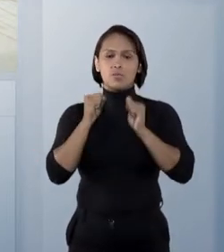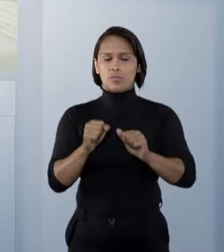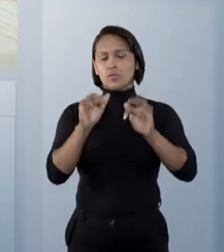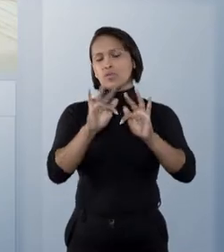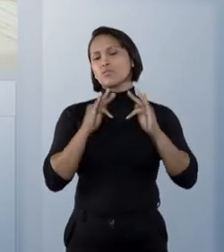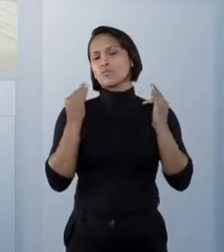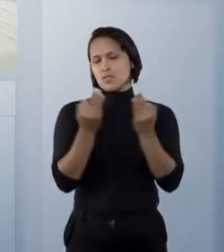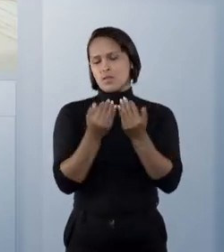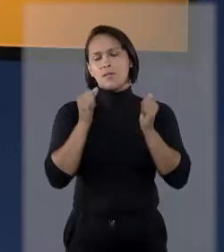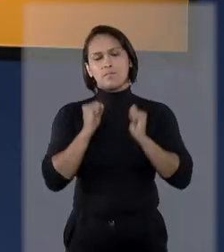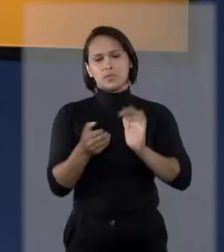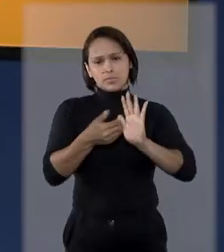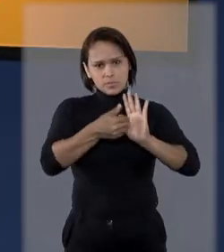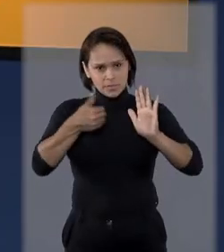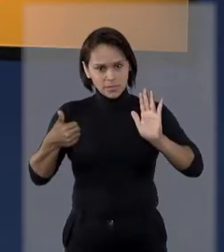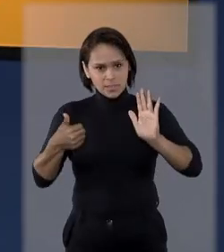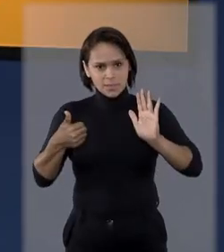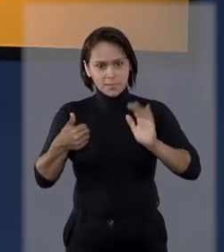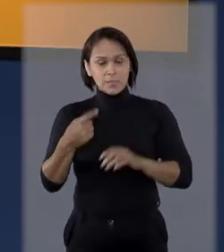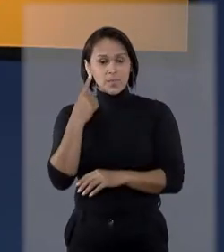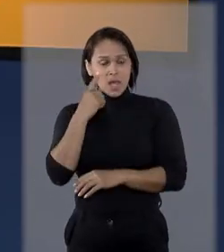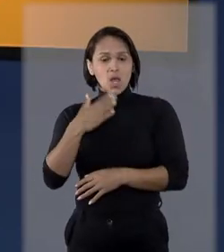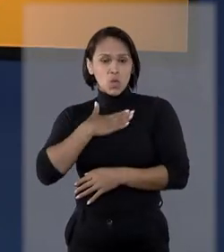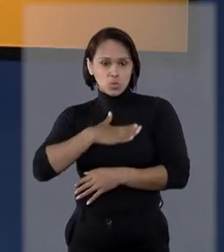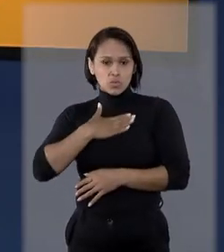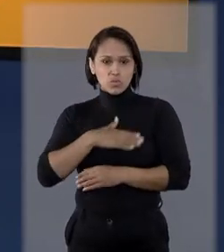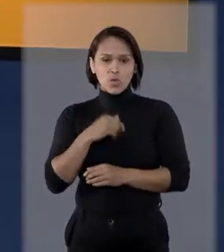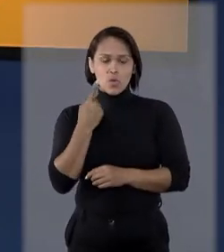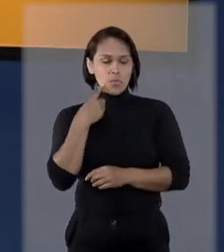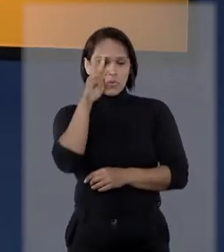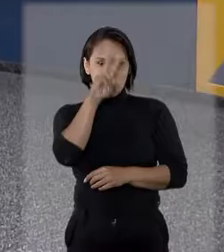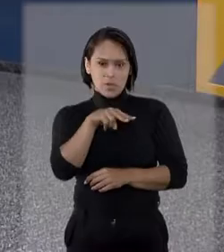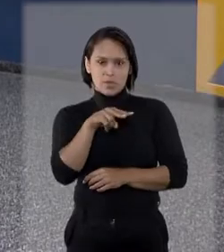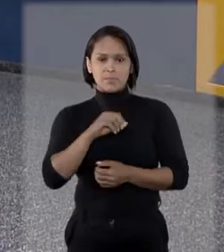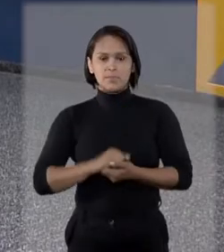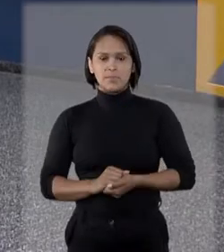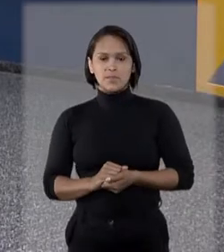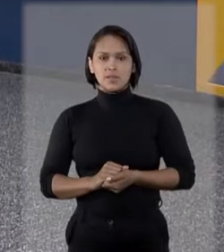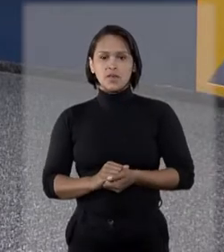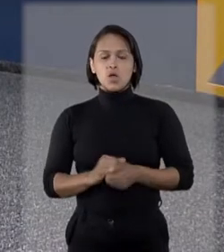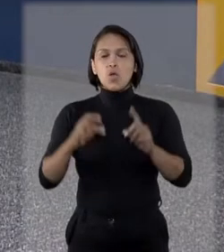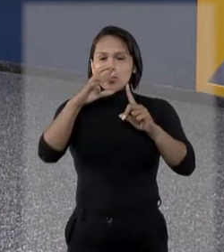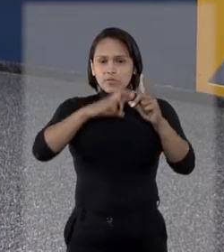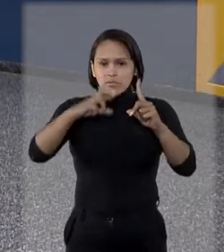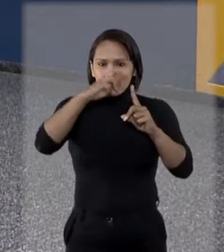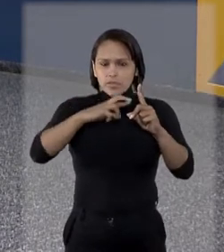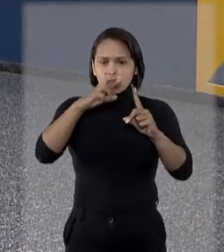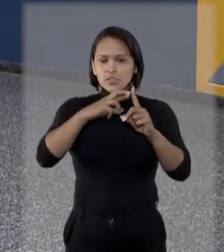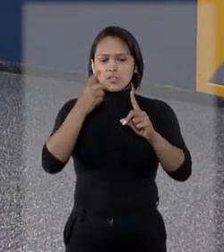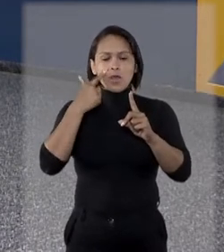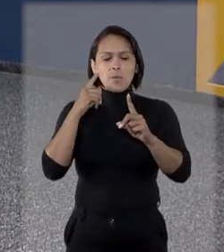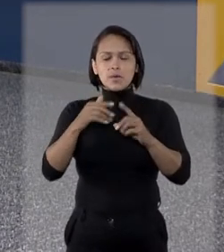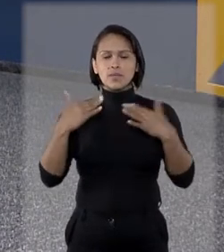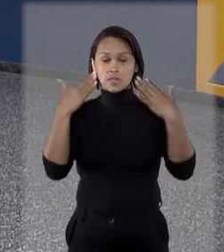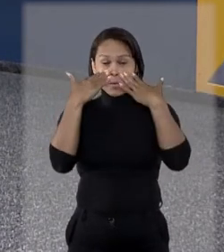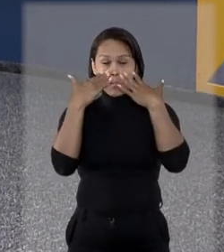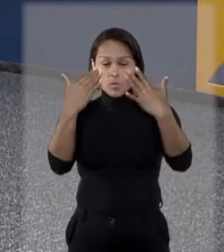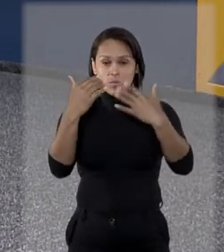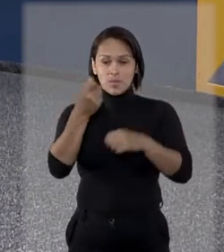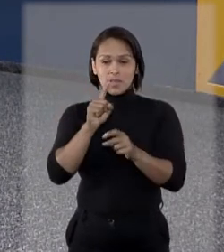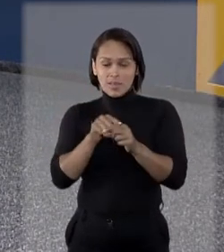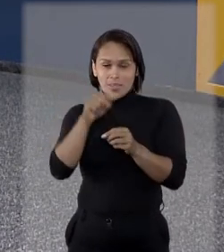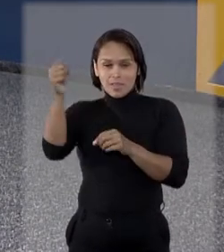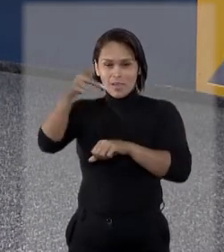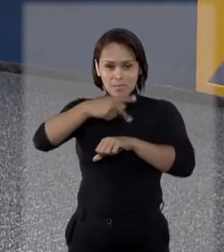Se interessou? Acessa lá. Um investigado na Operação Publicano, que está no